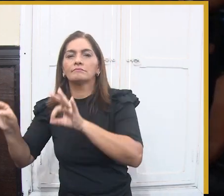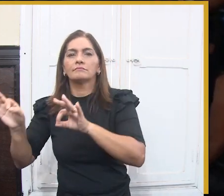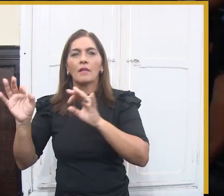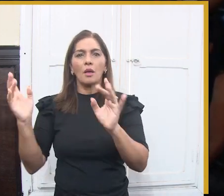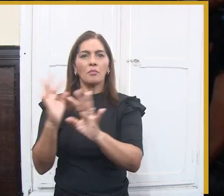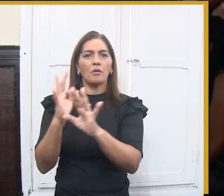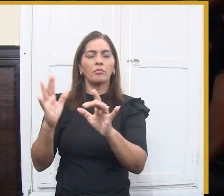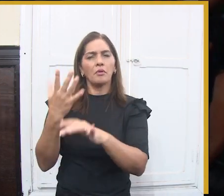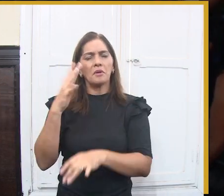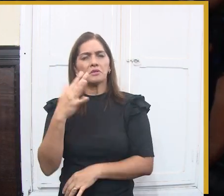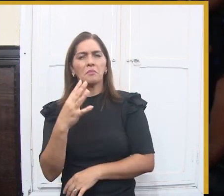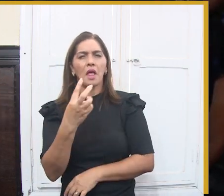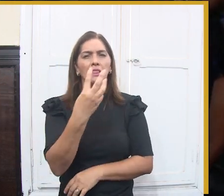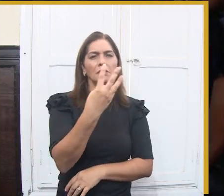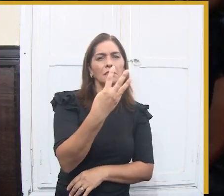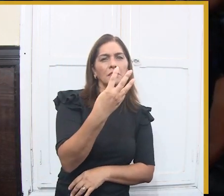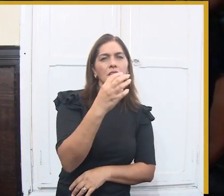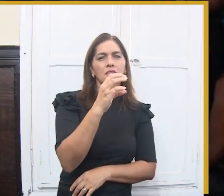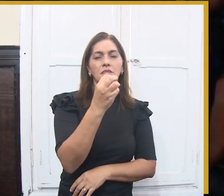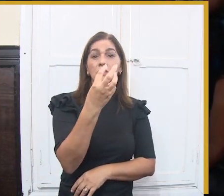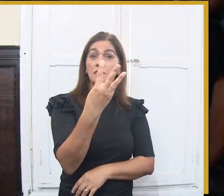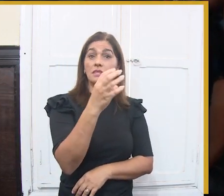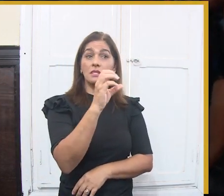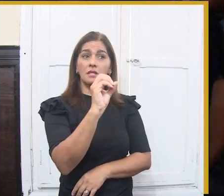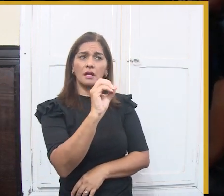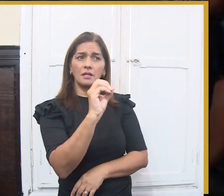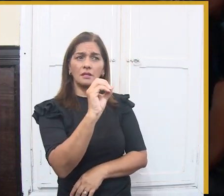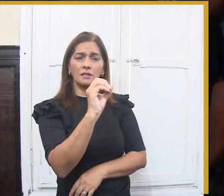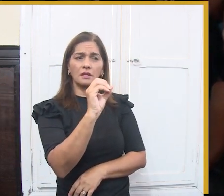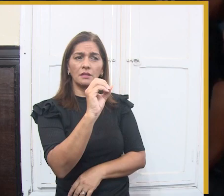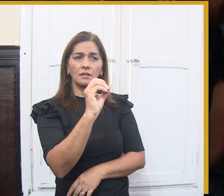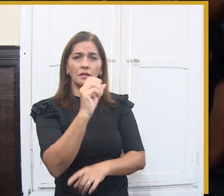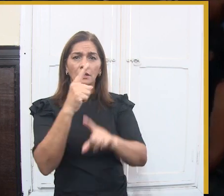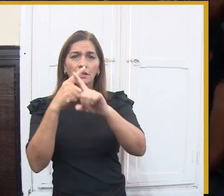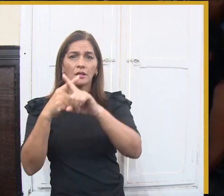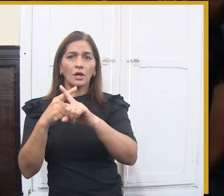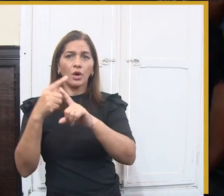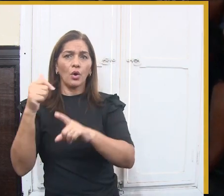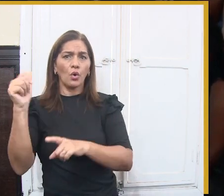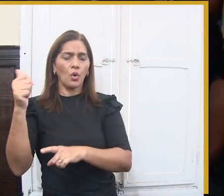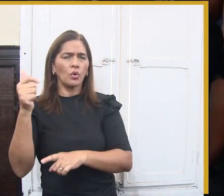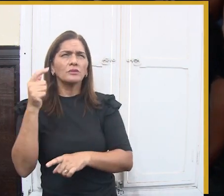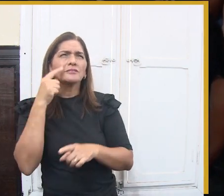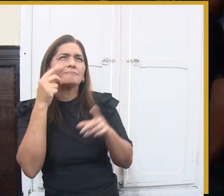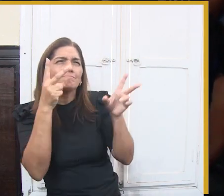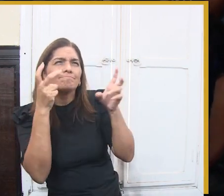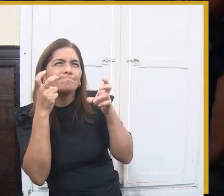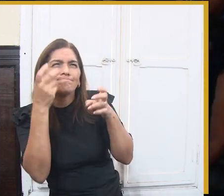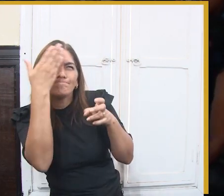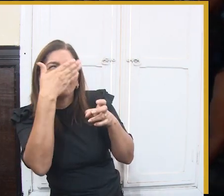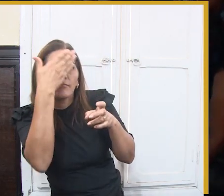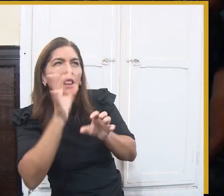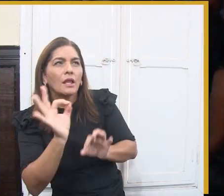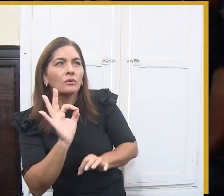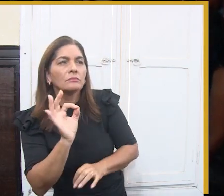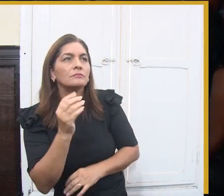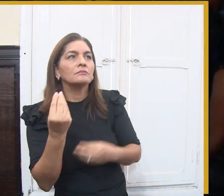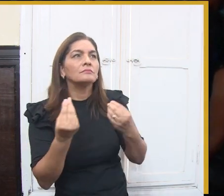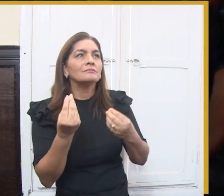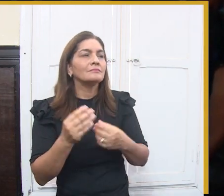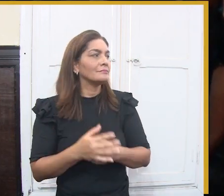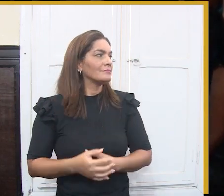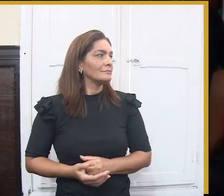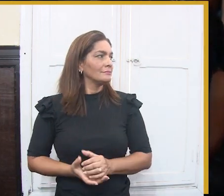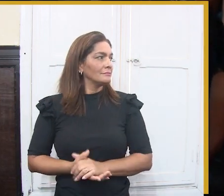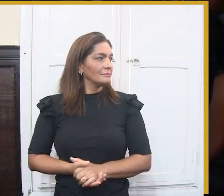fechada e separada para os brincantes através do tablado e para os turistas e para quem vai assistir através de arquibancada. O